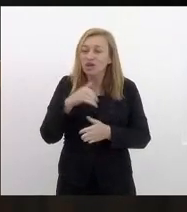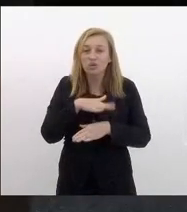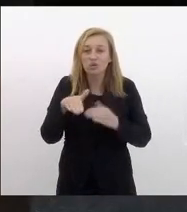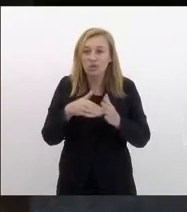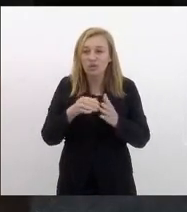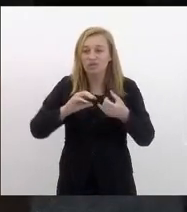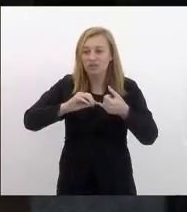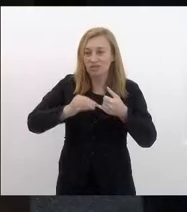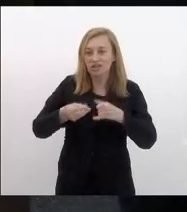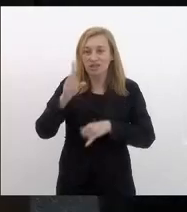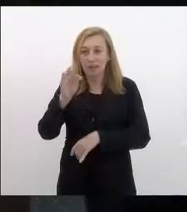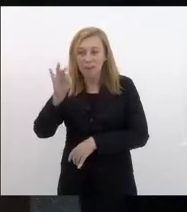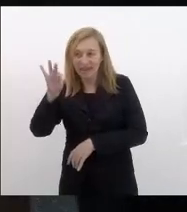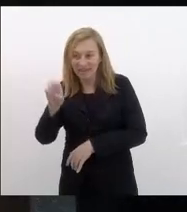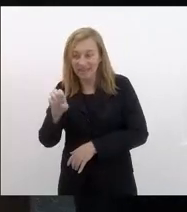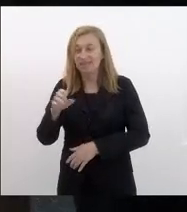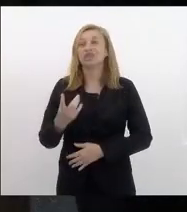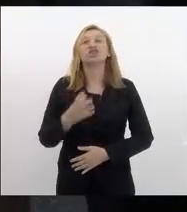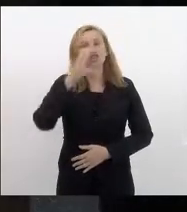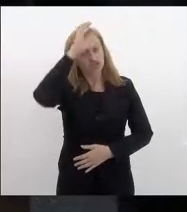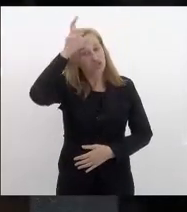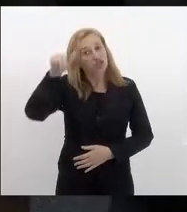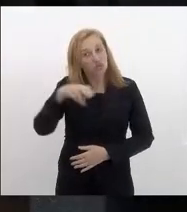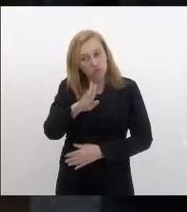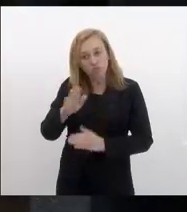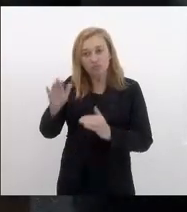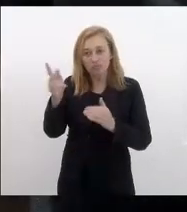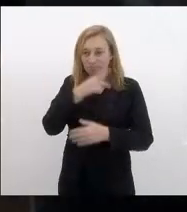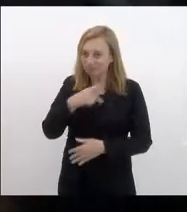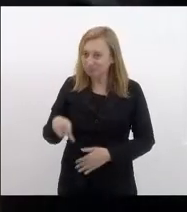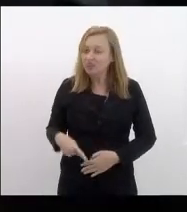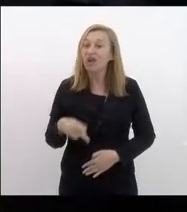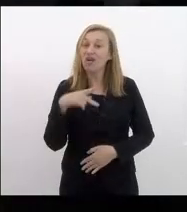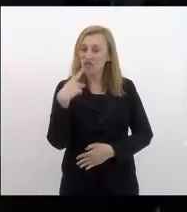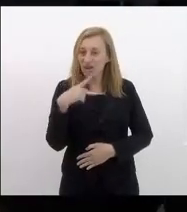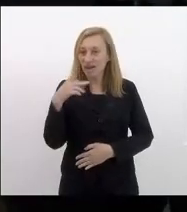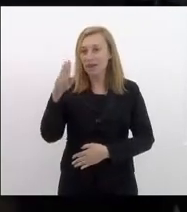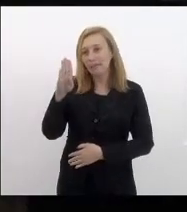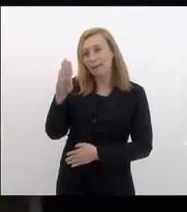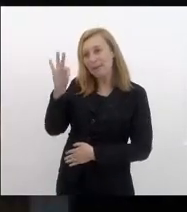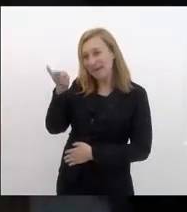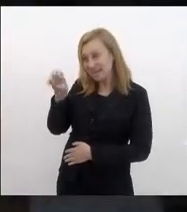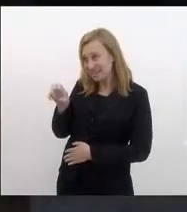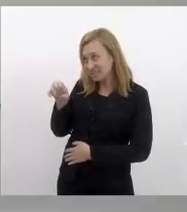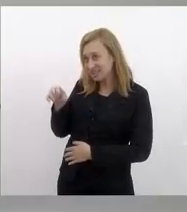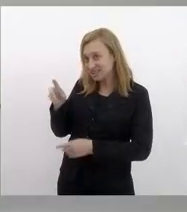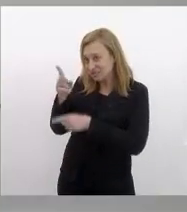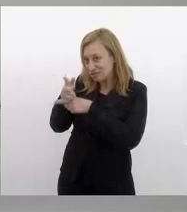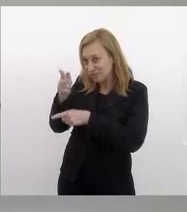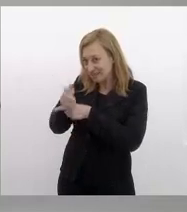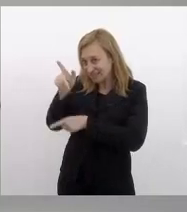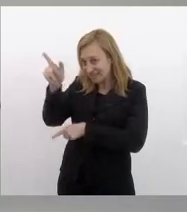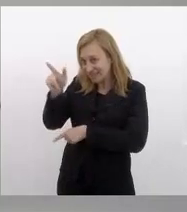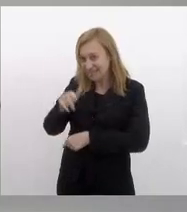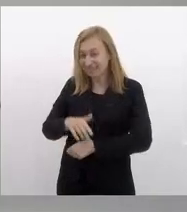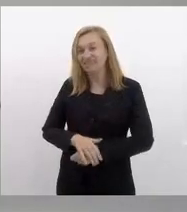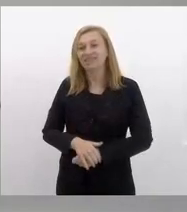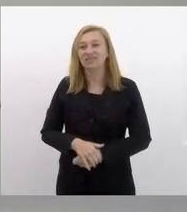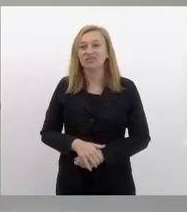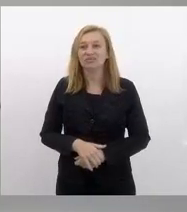ô tia Ju presidente eu falei para a Bet que está ali nos filmando que